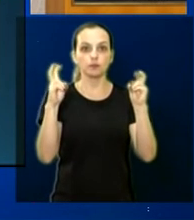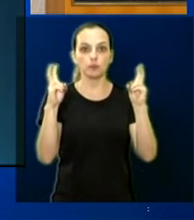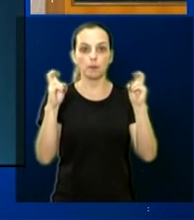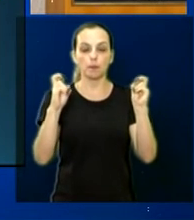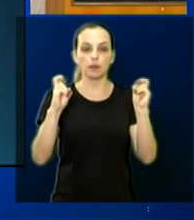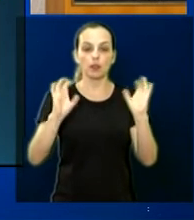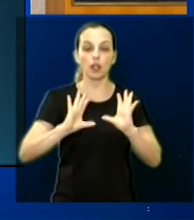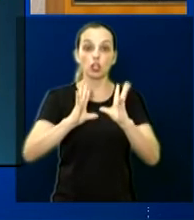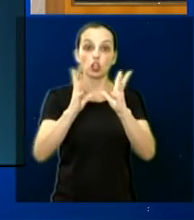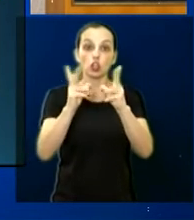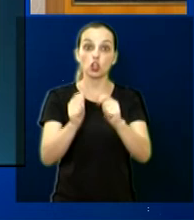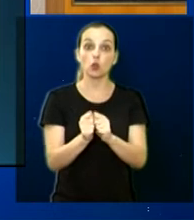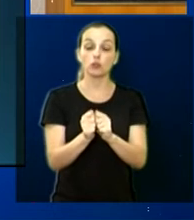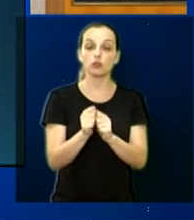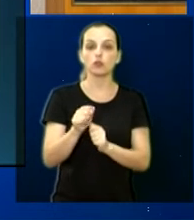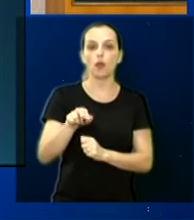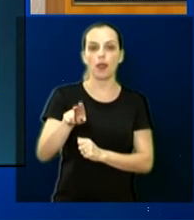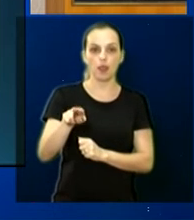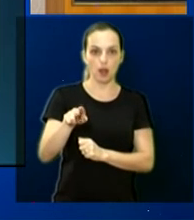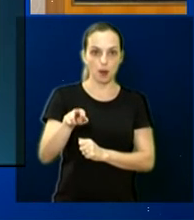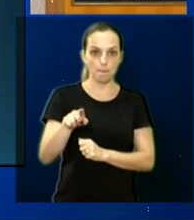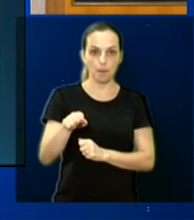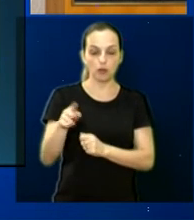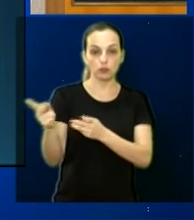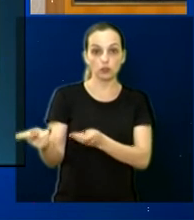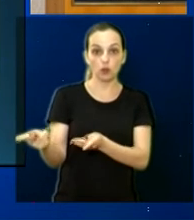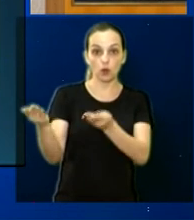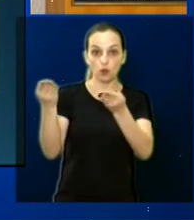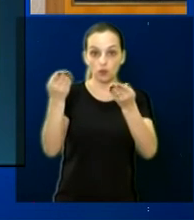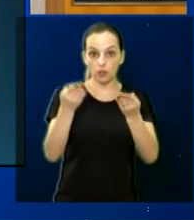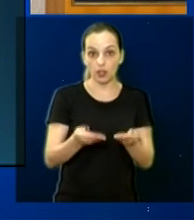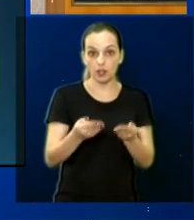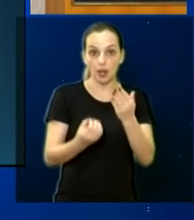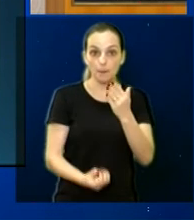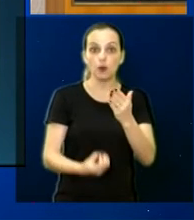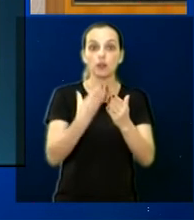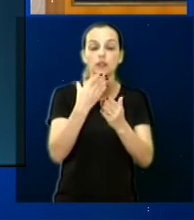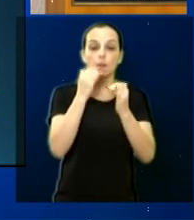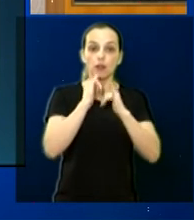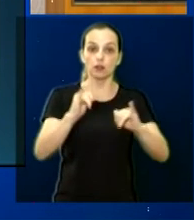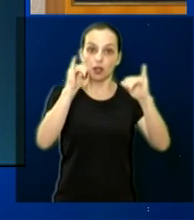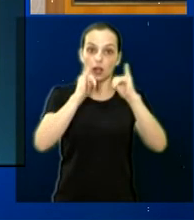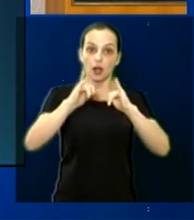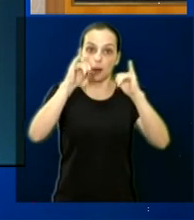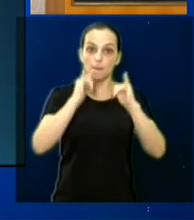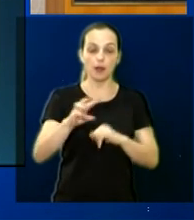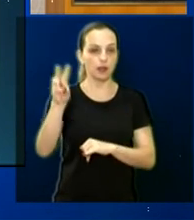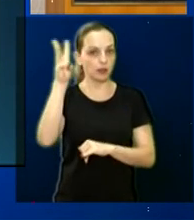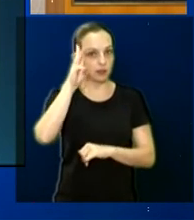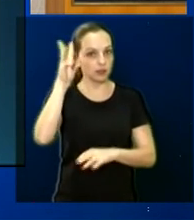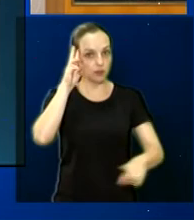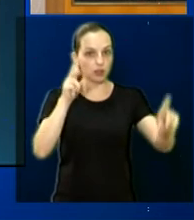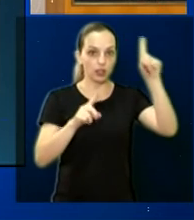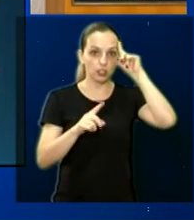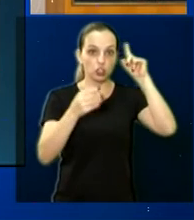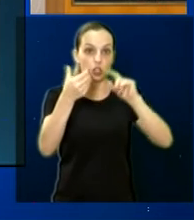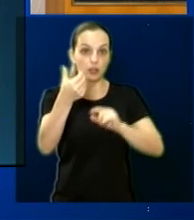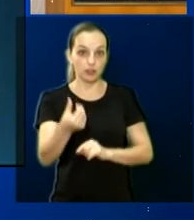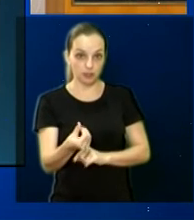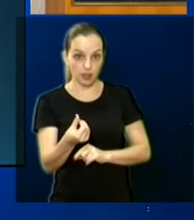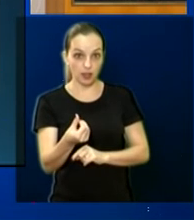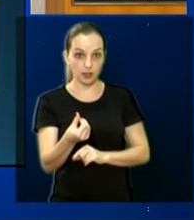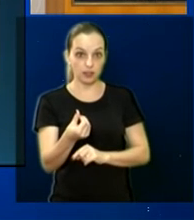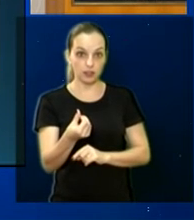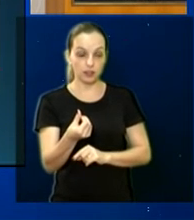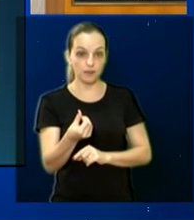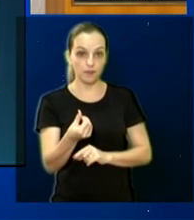irmãos. Então, convidar para o lançamento da campanha da fraternidade, que vai ser na próxima terça-feira, felizmente é a